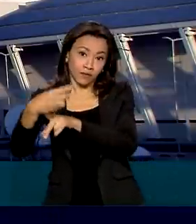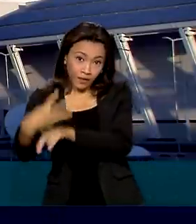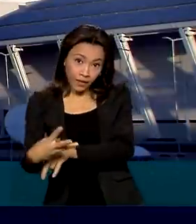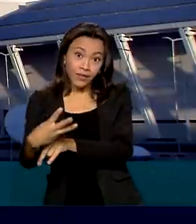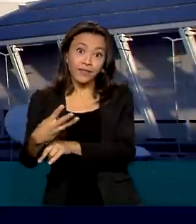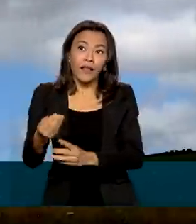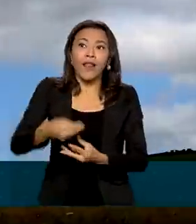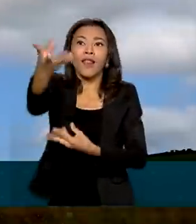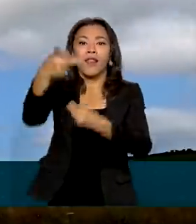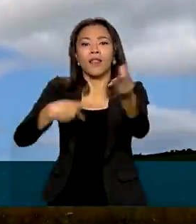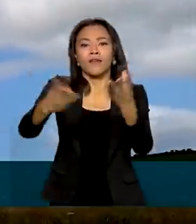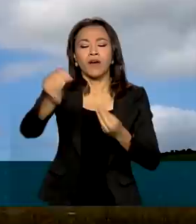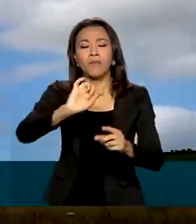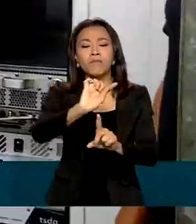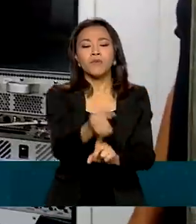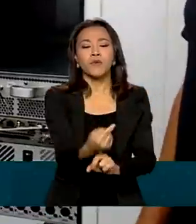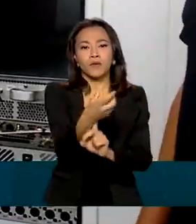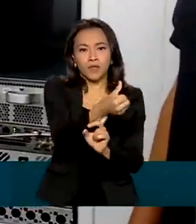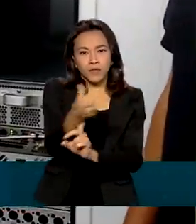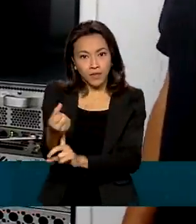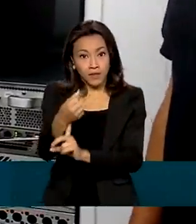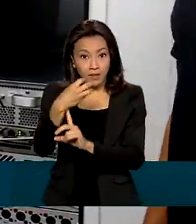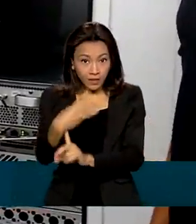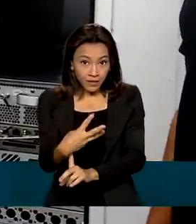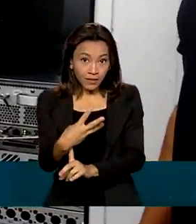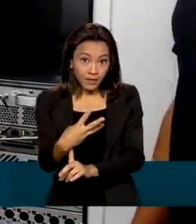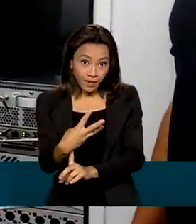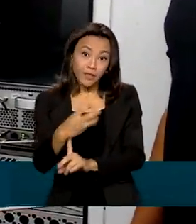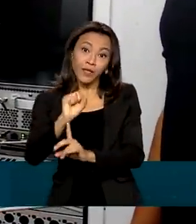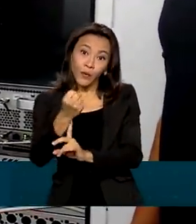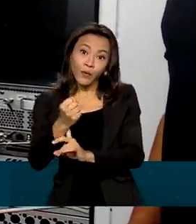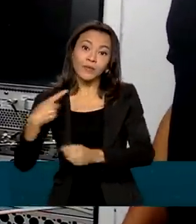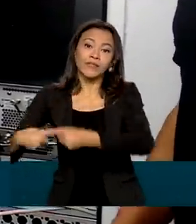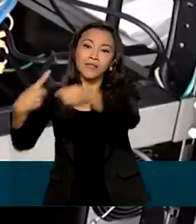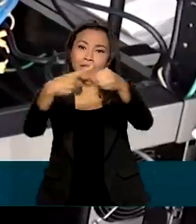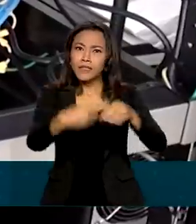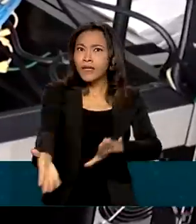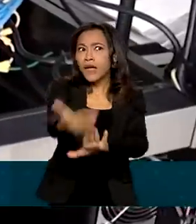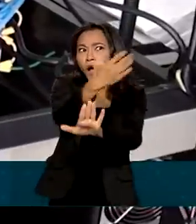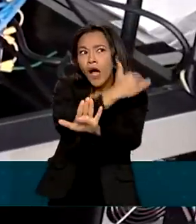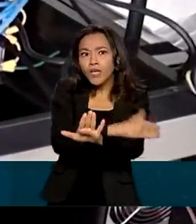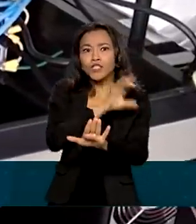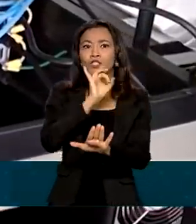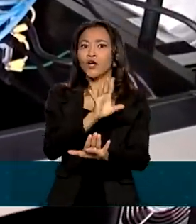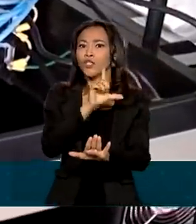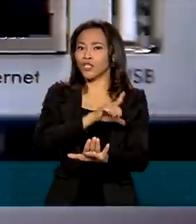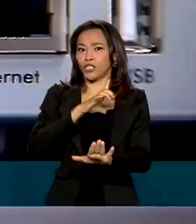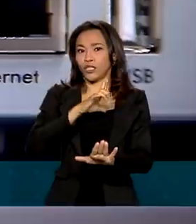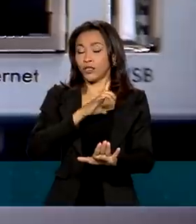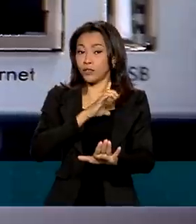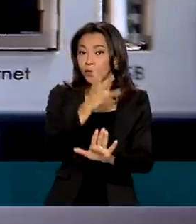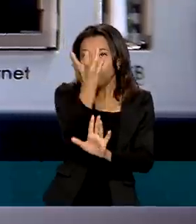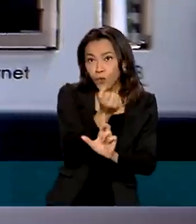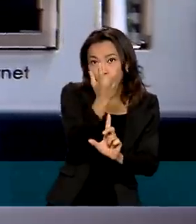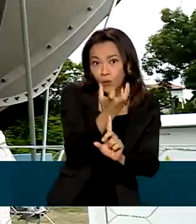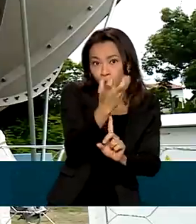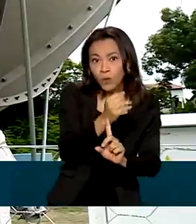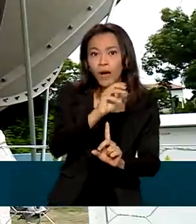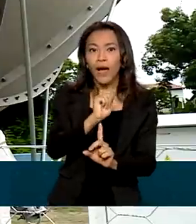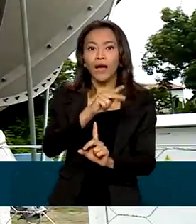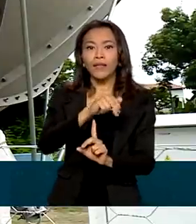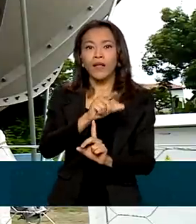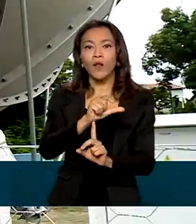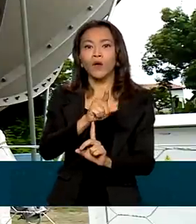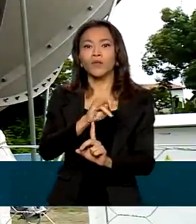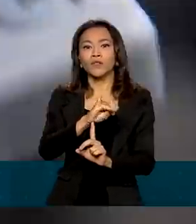para 1.638 cidades que contavam apenas com o sinal analógico. Para isso, instituiu o programa